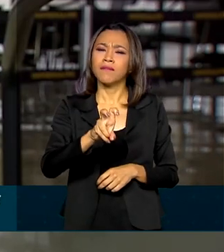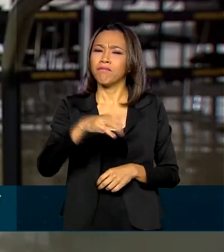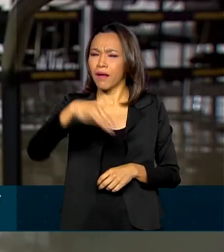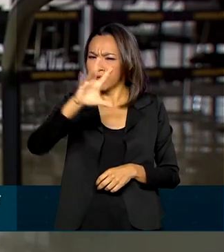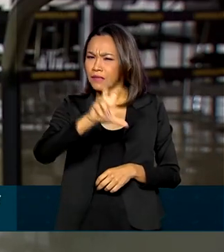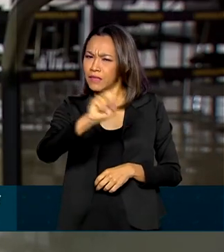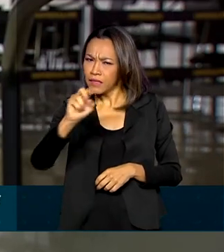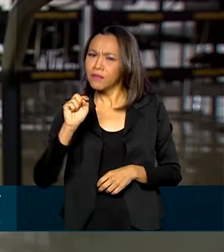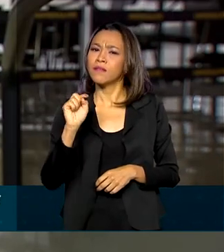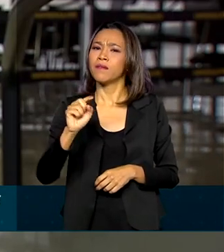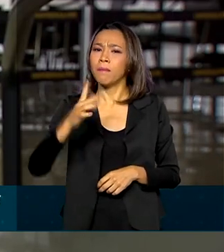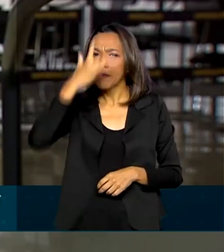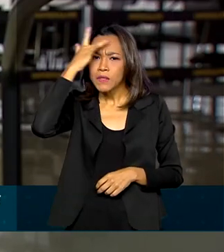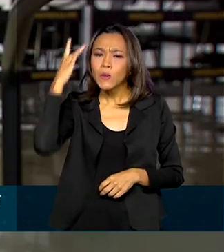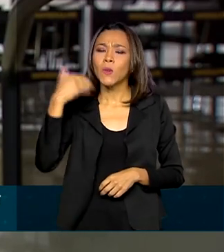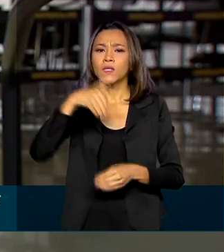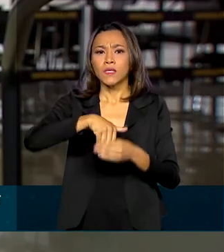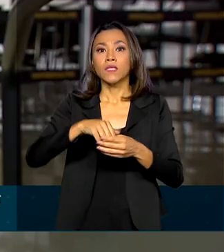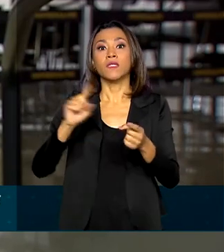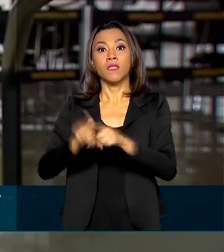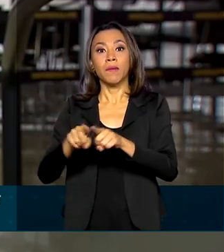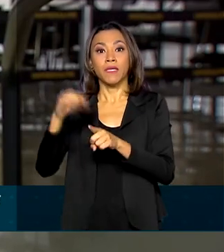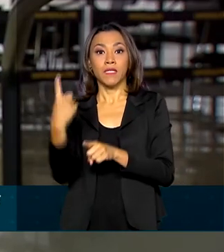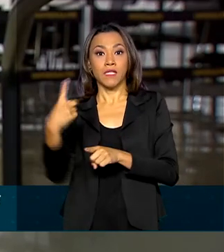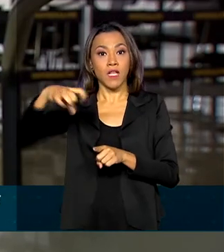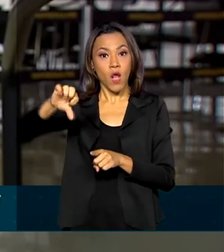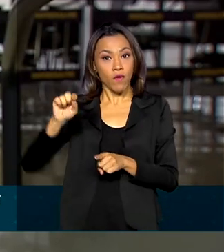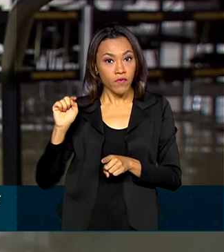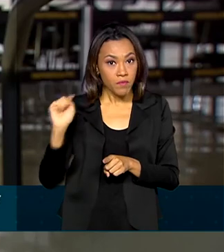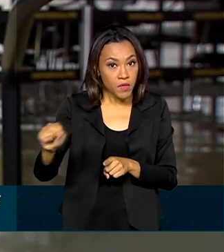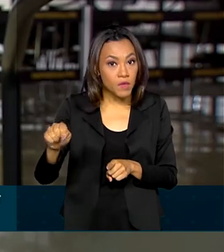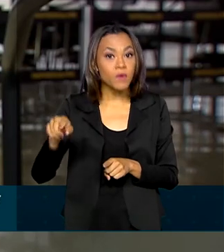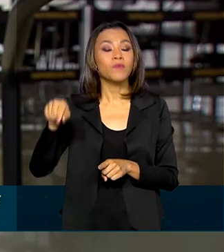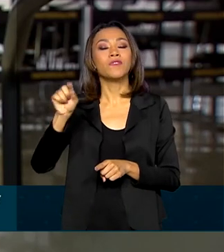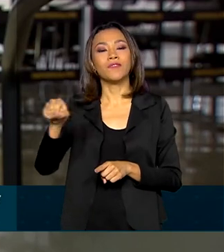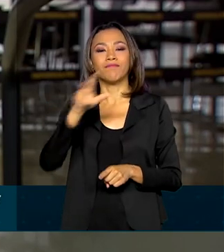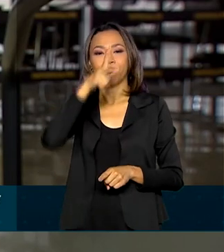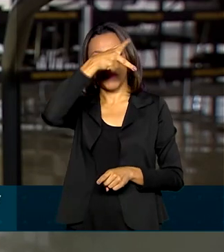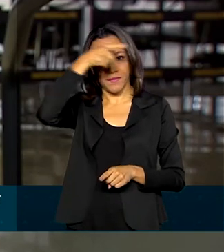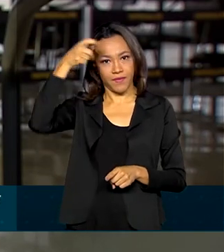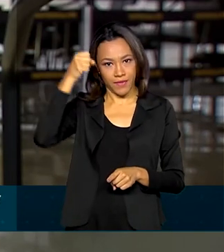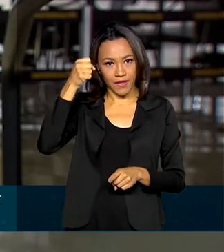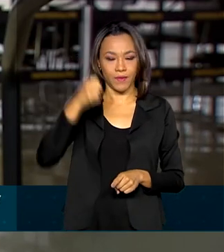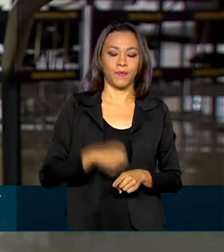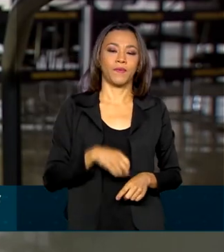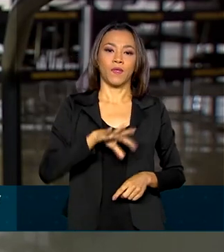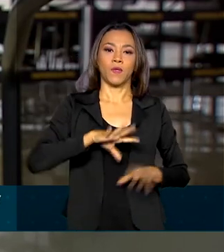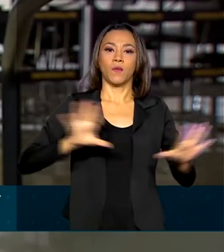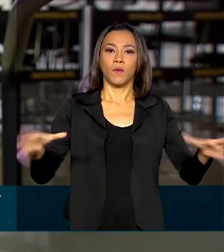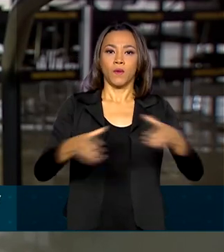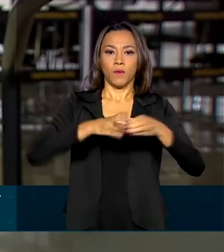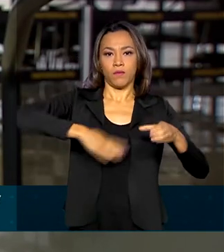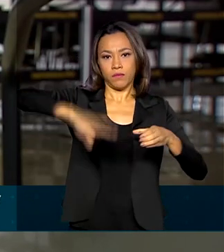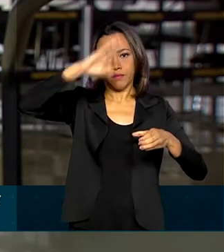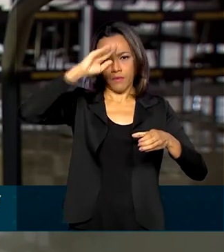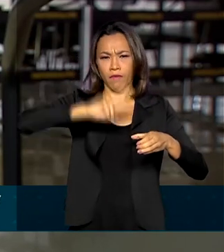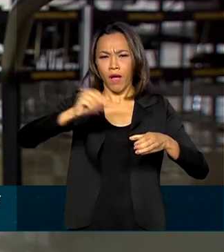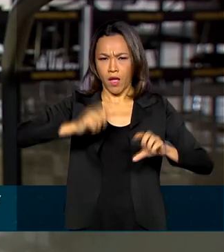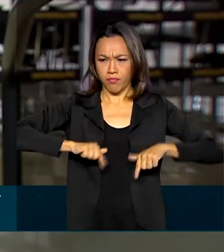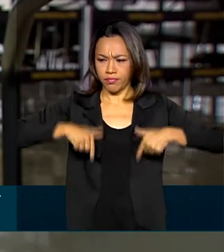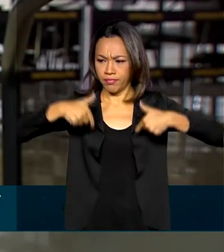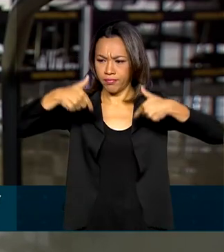de vereador e 19 mil candidatos a uma vaga de prefeito. As Forças Armadas vão atuar nas eleições